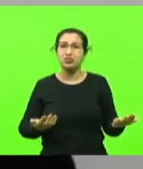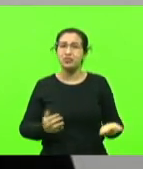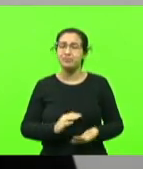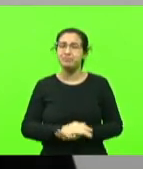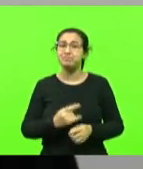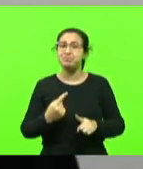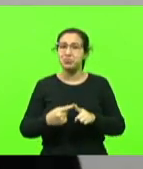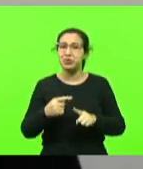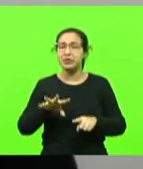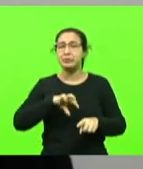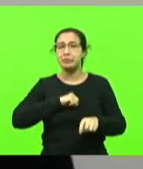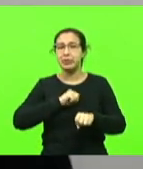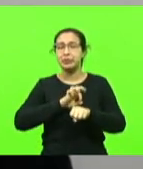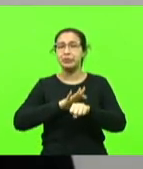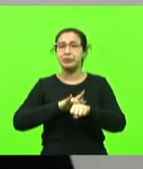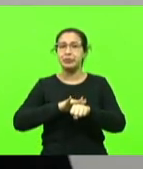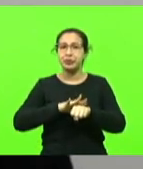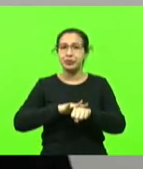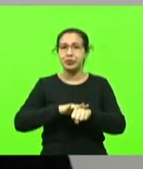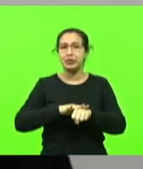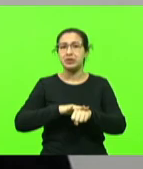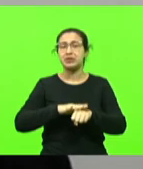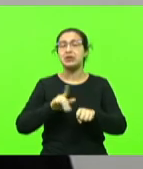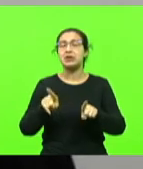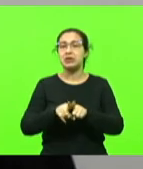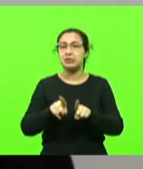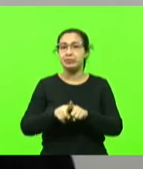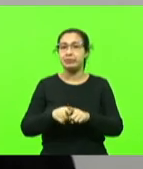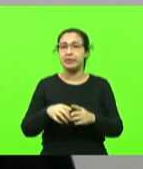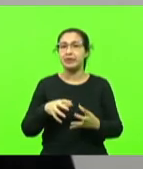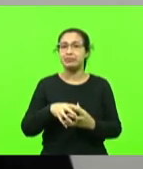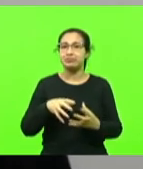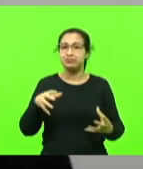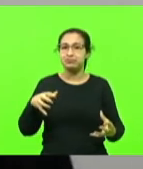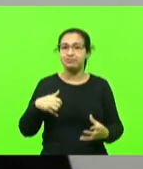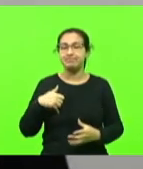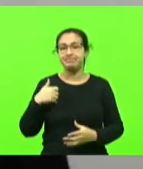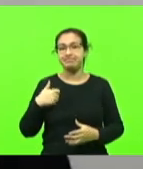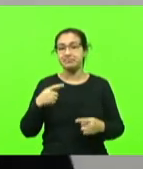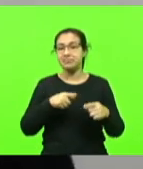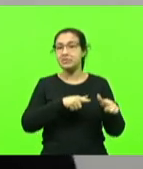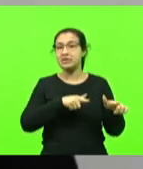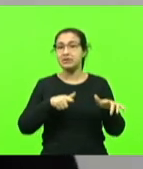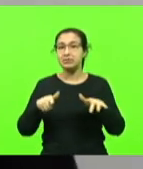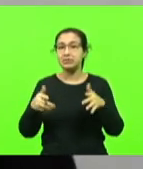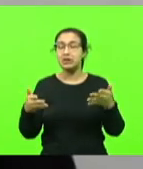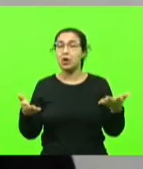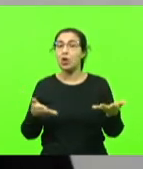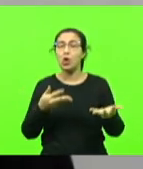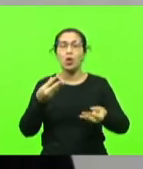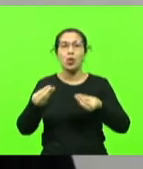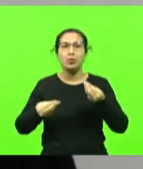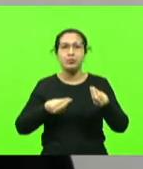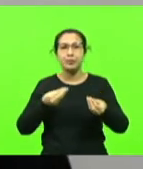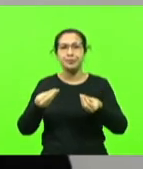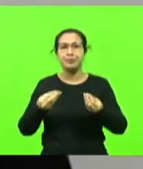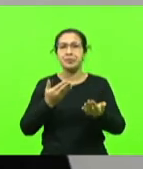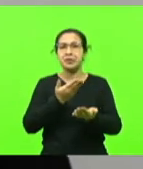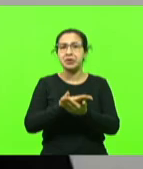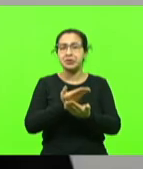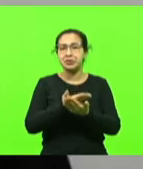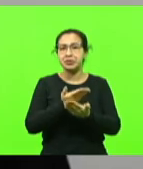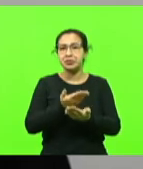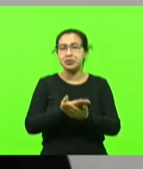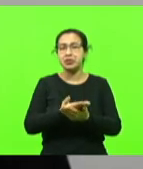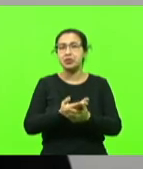mesmo aqueles com idade mais avançada. esta semana ainda um estudante de